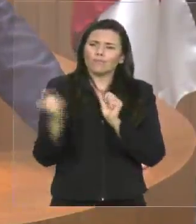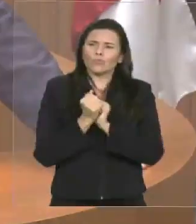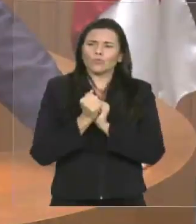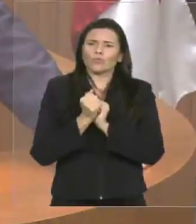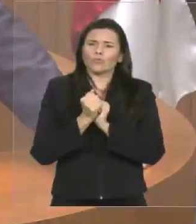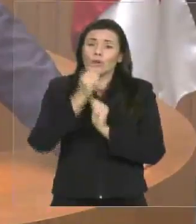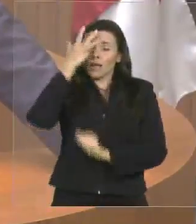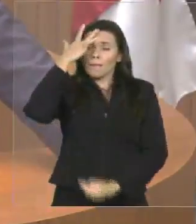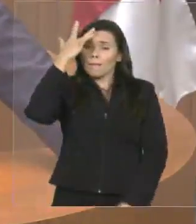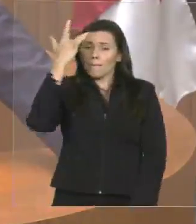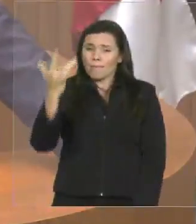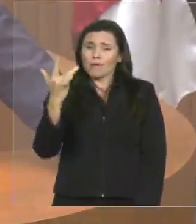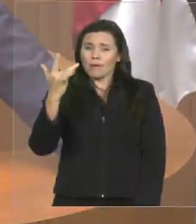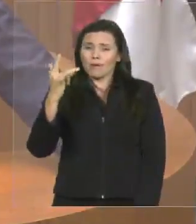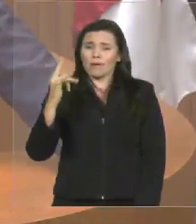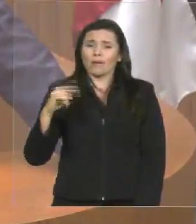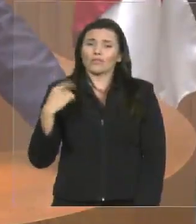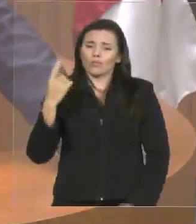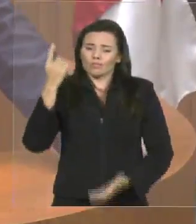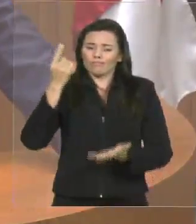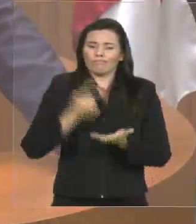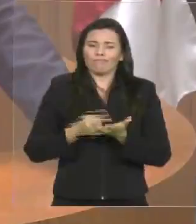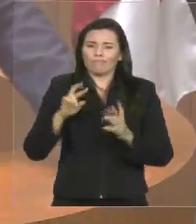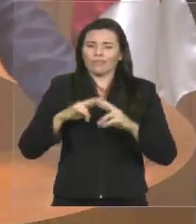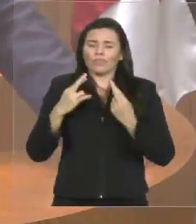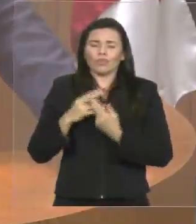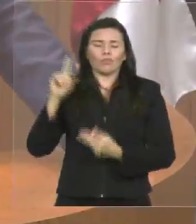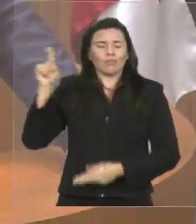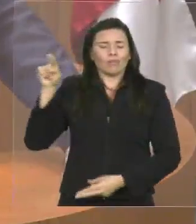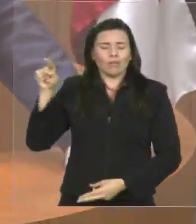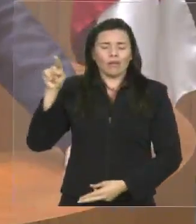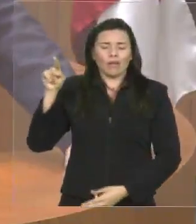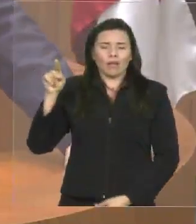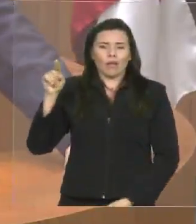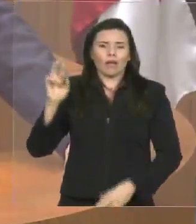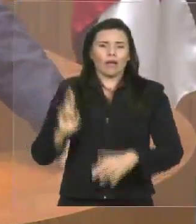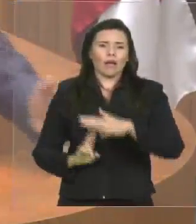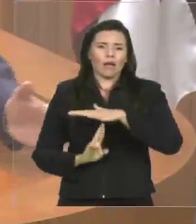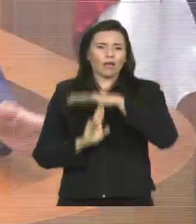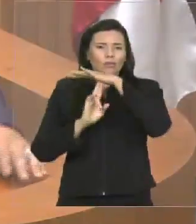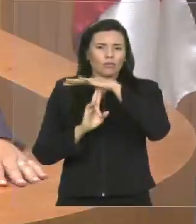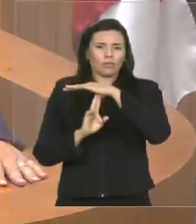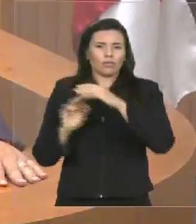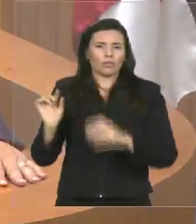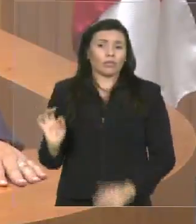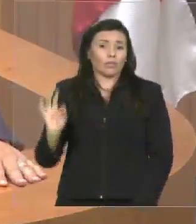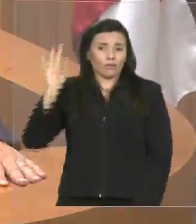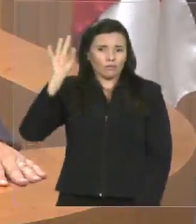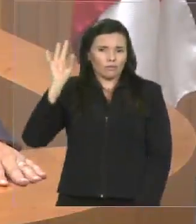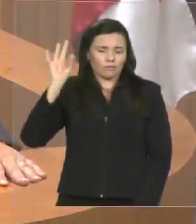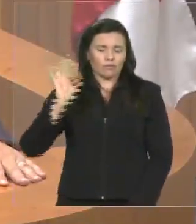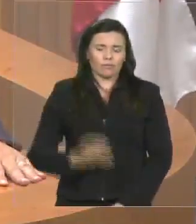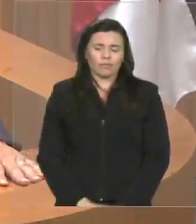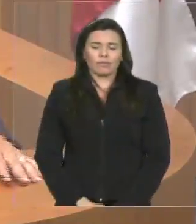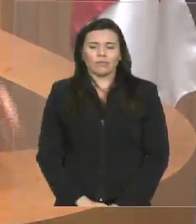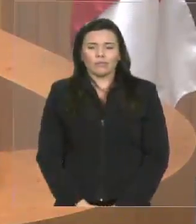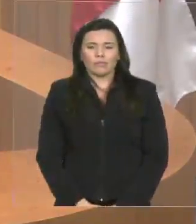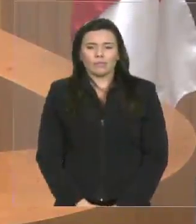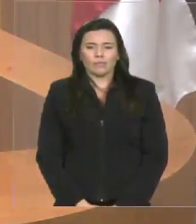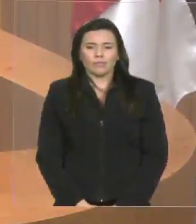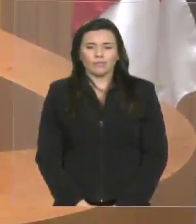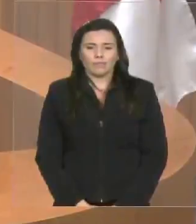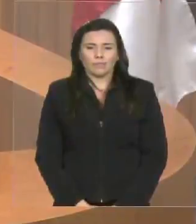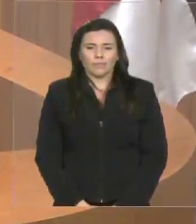amanhã estejamos em audiência com a reitora, lá na própria sede da reitoria da UFMA, onde precisamos do